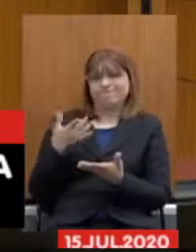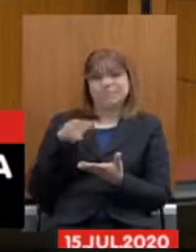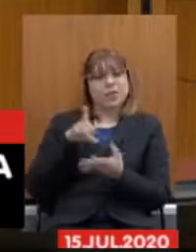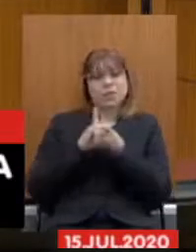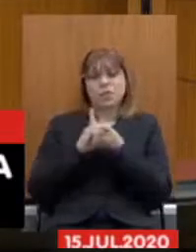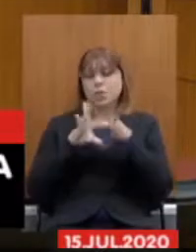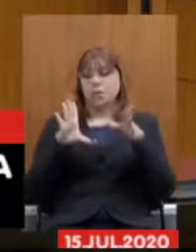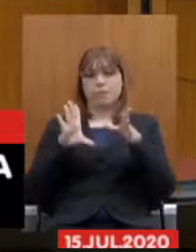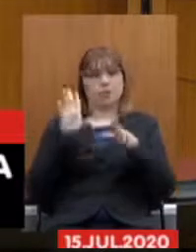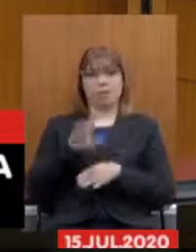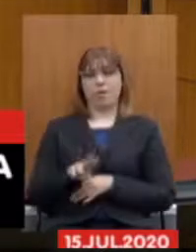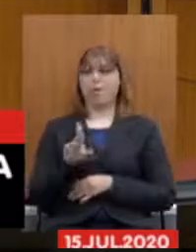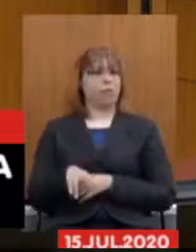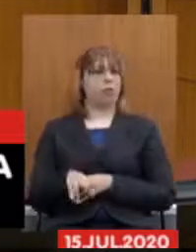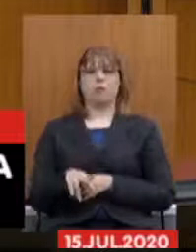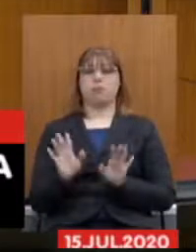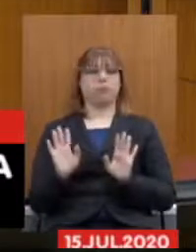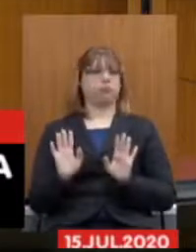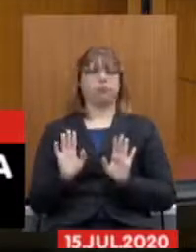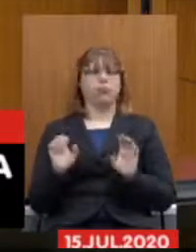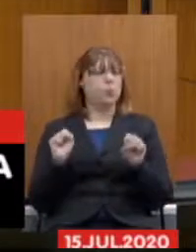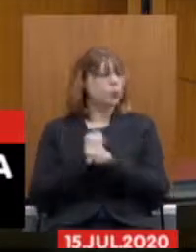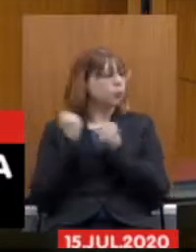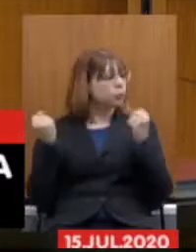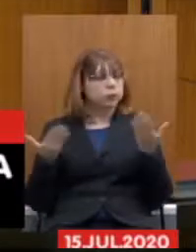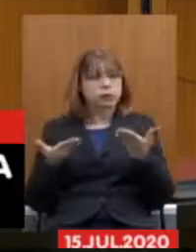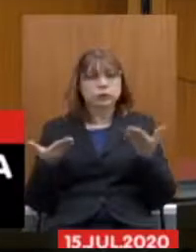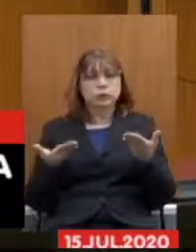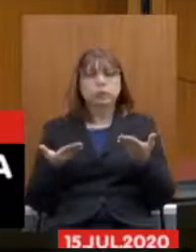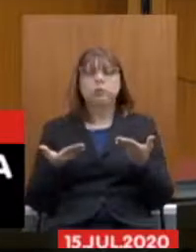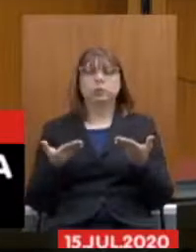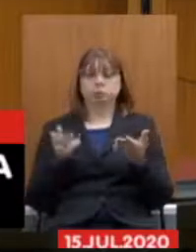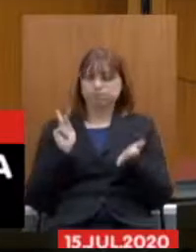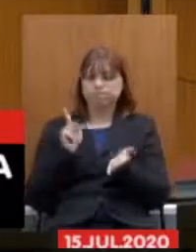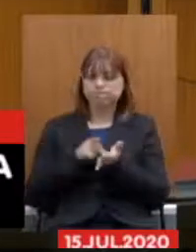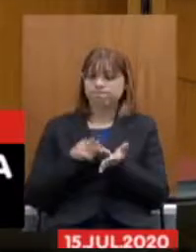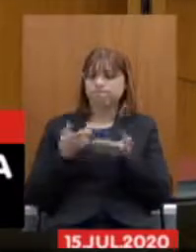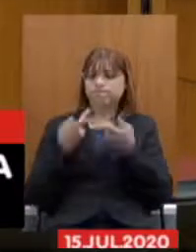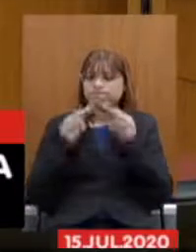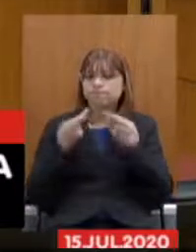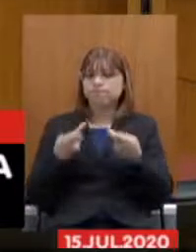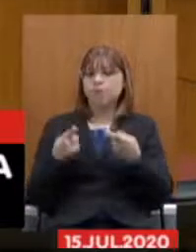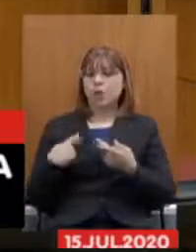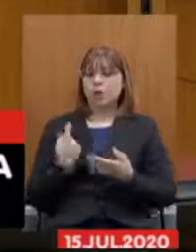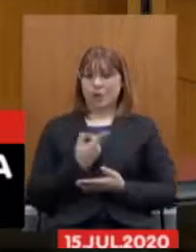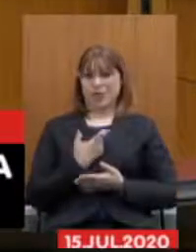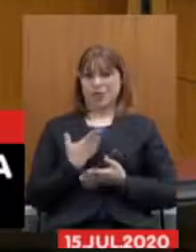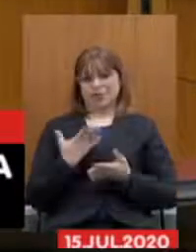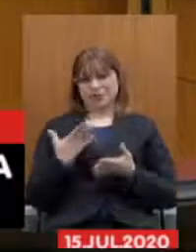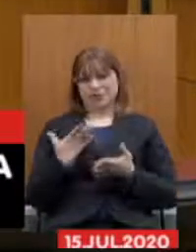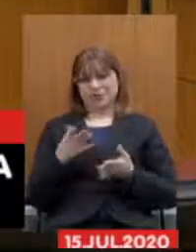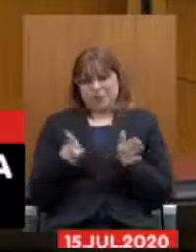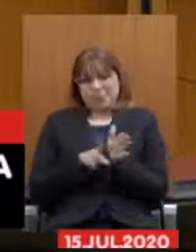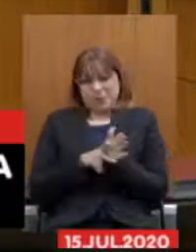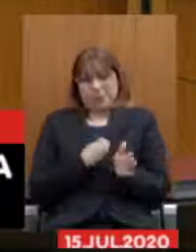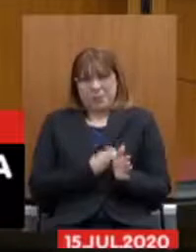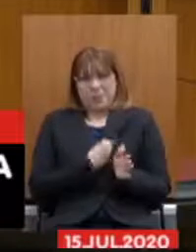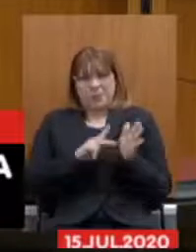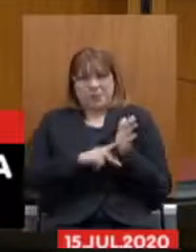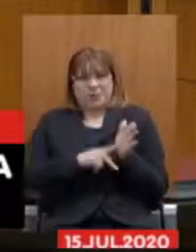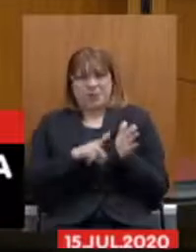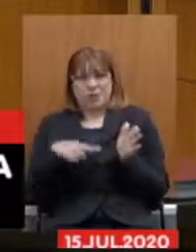democracia, é impossível a gente dar aqui voz e a gente, enquanto sindicalista, se responsabilizar